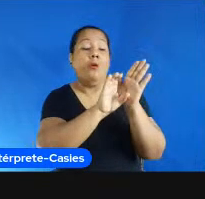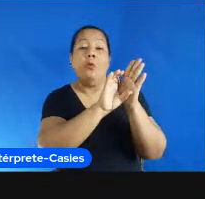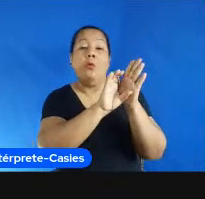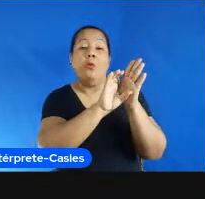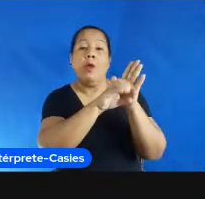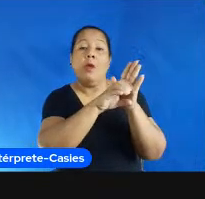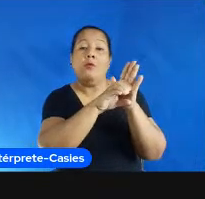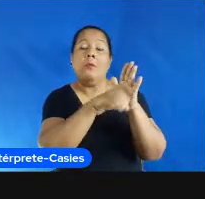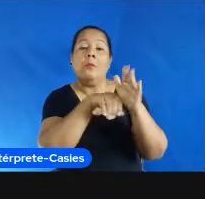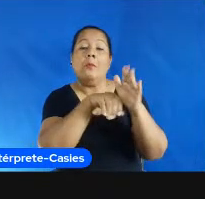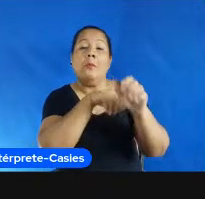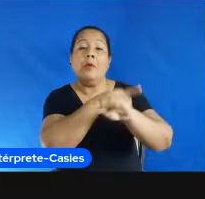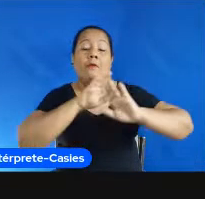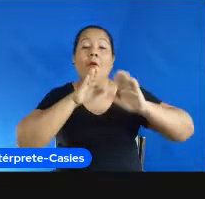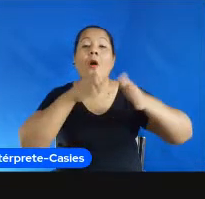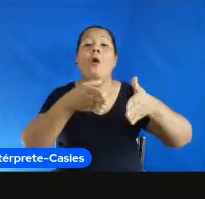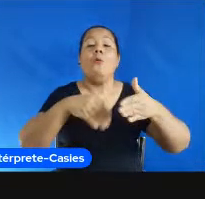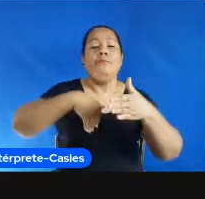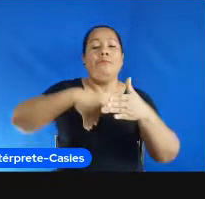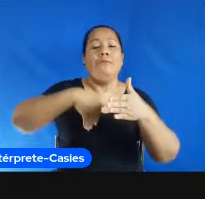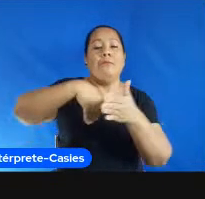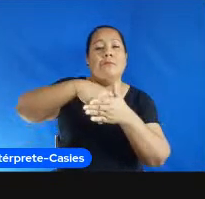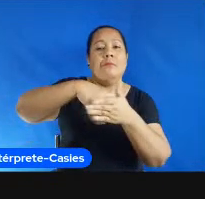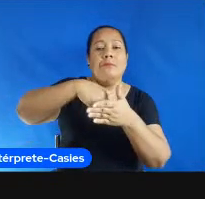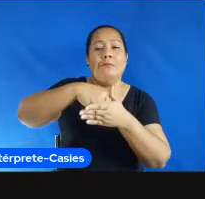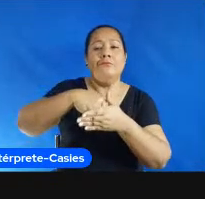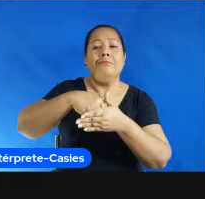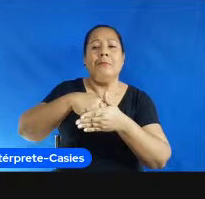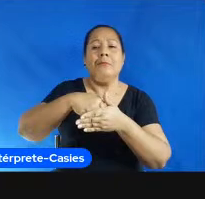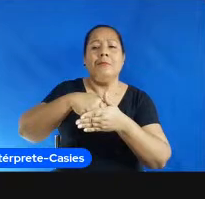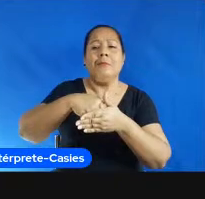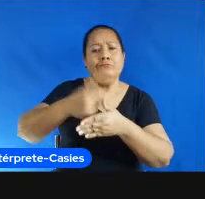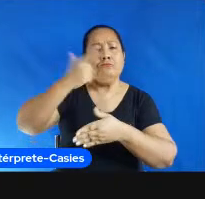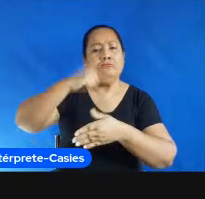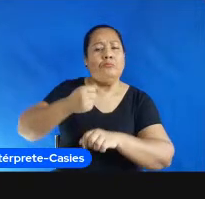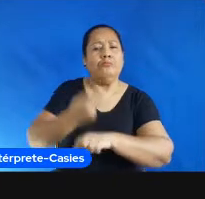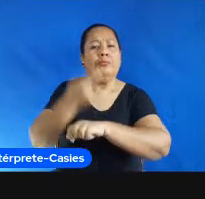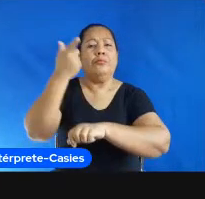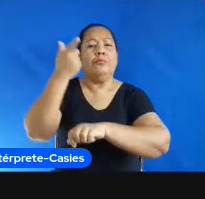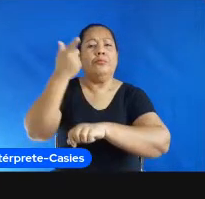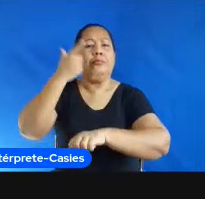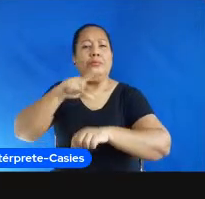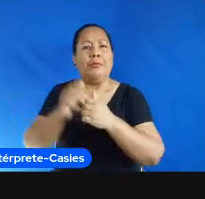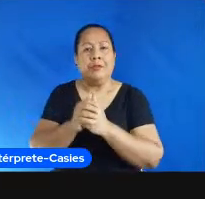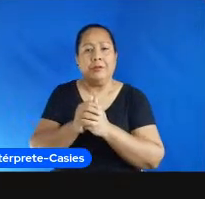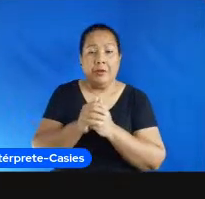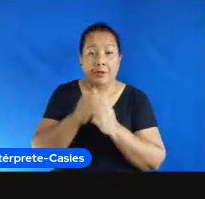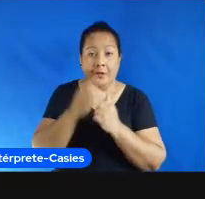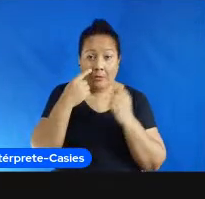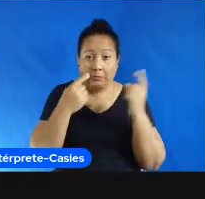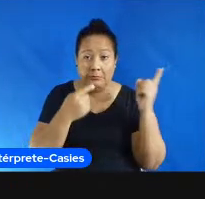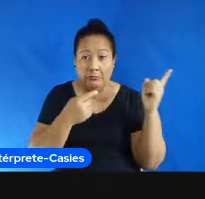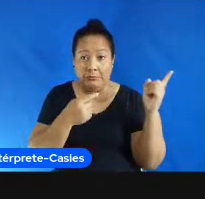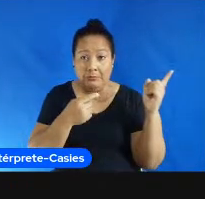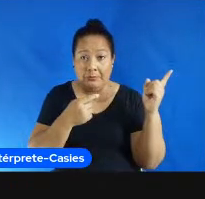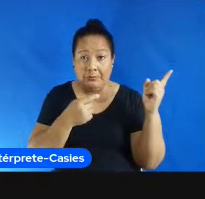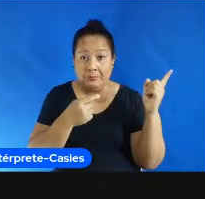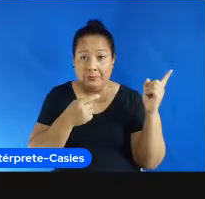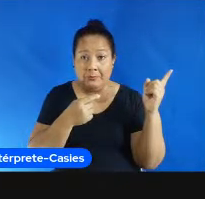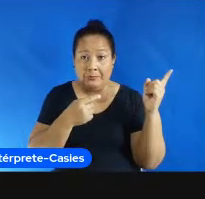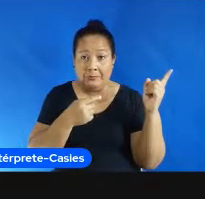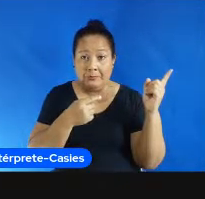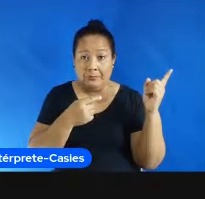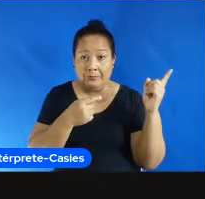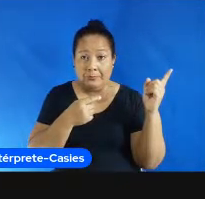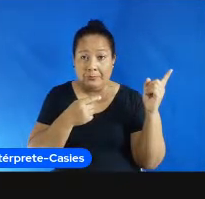voltando aqui pra escola a gente fez uma sugestão em quatro etapas né eu não a gente não organizou pros ciclos escolares porque